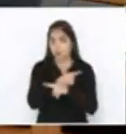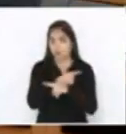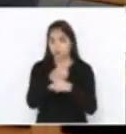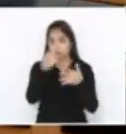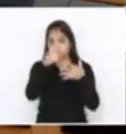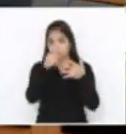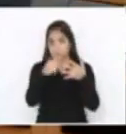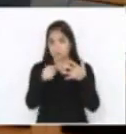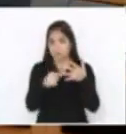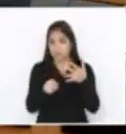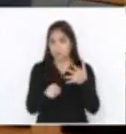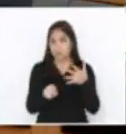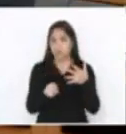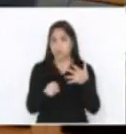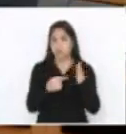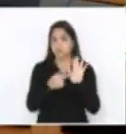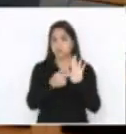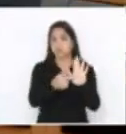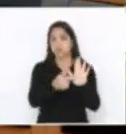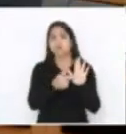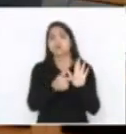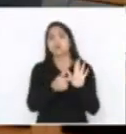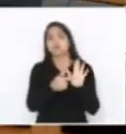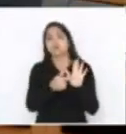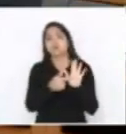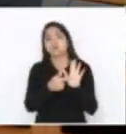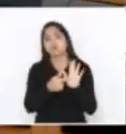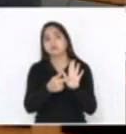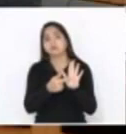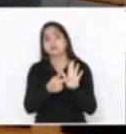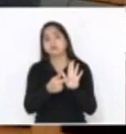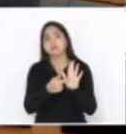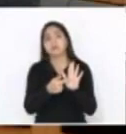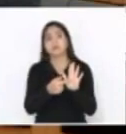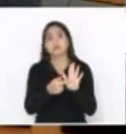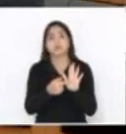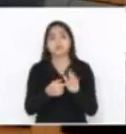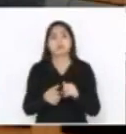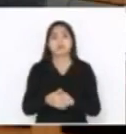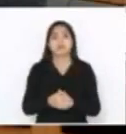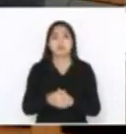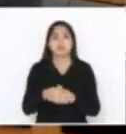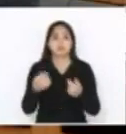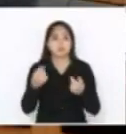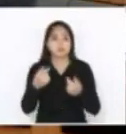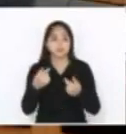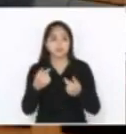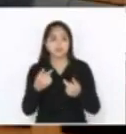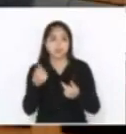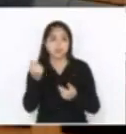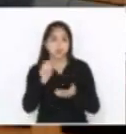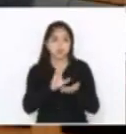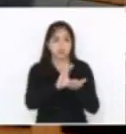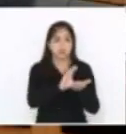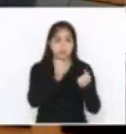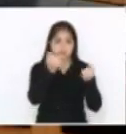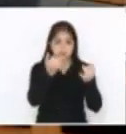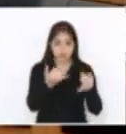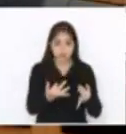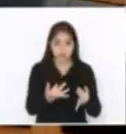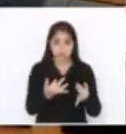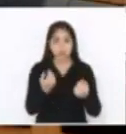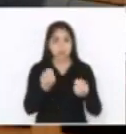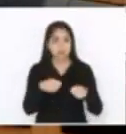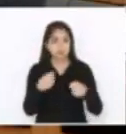apresentados, sem entrar no mérito da necessidade dos recursos muito bem colocados aqui pelo deputado Cobalquini.